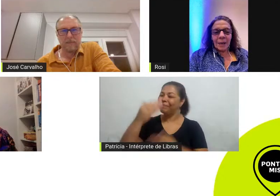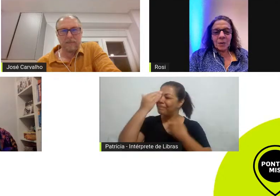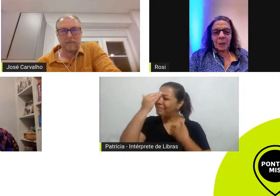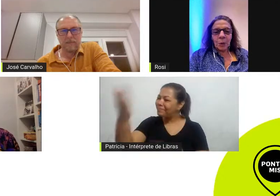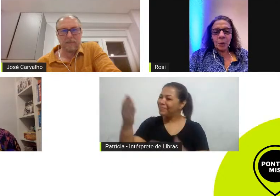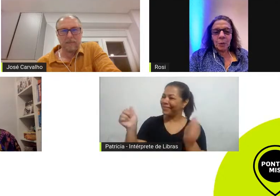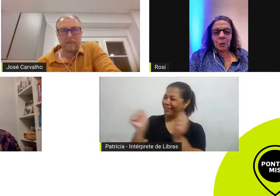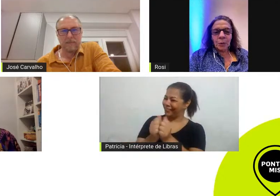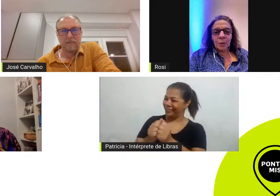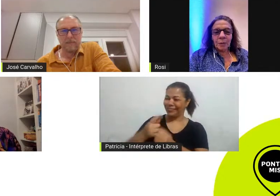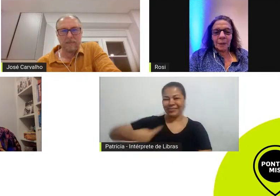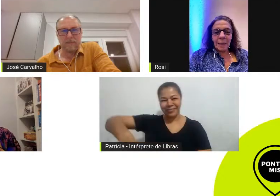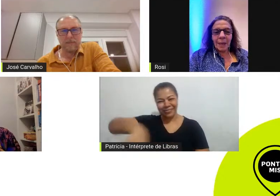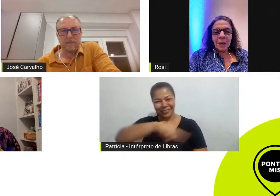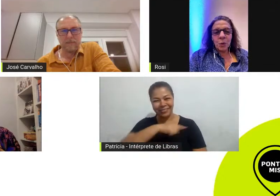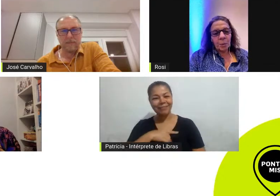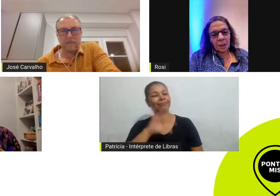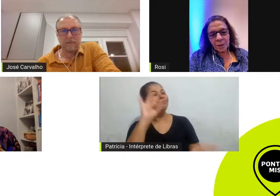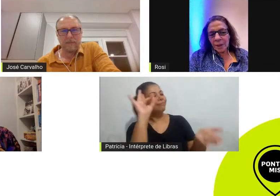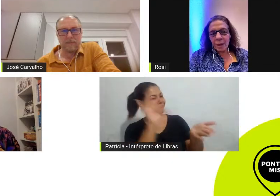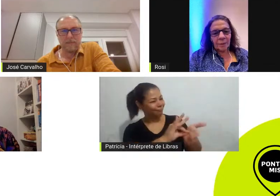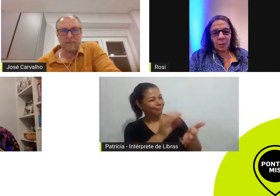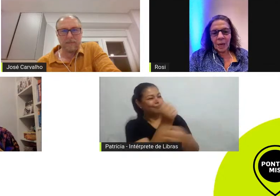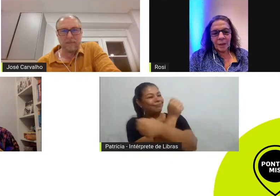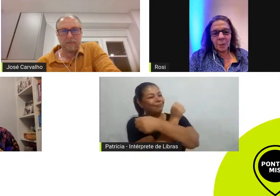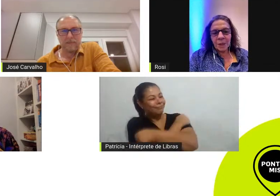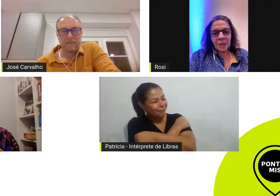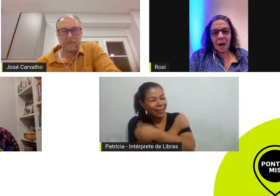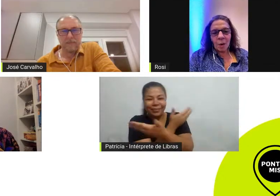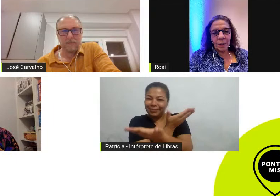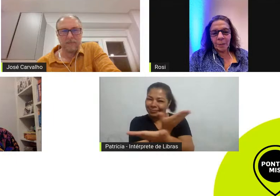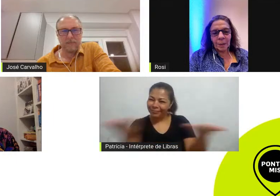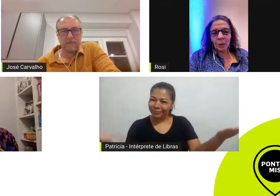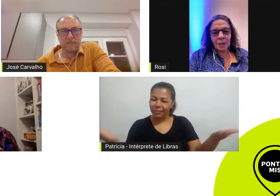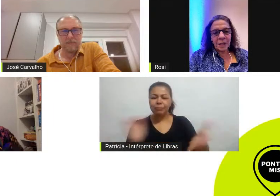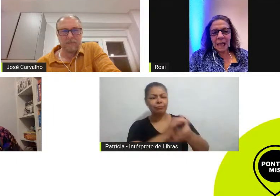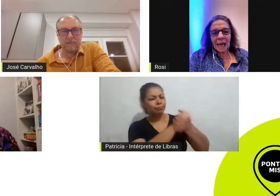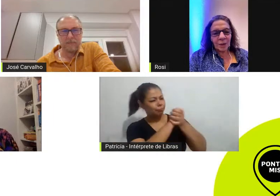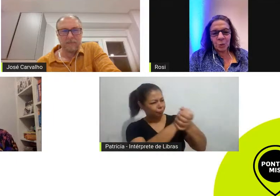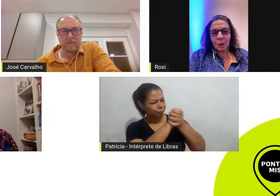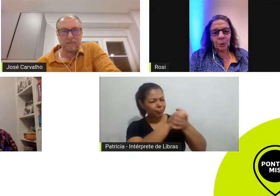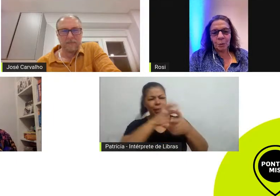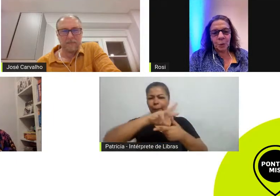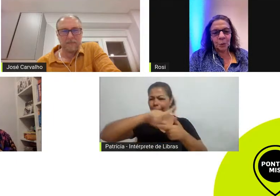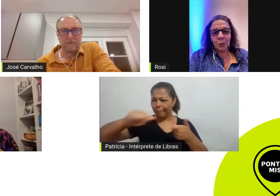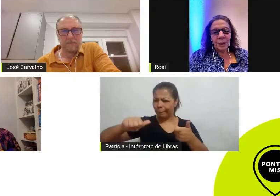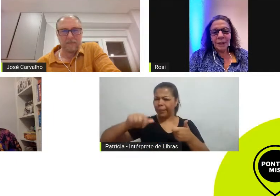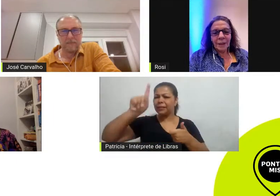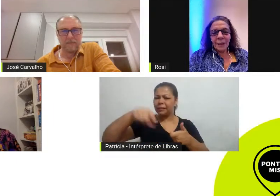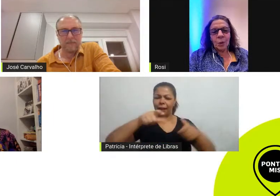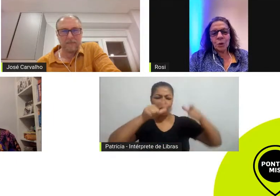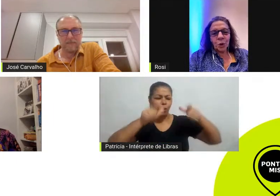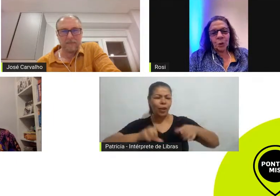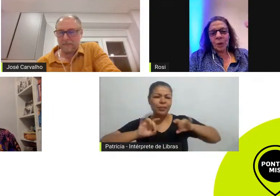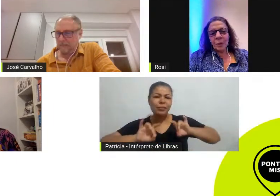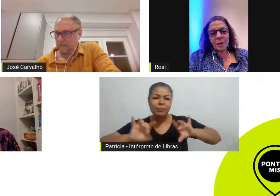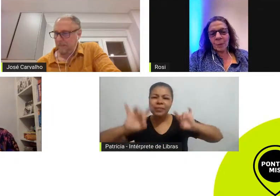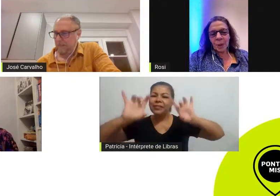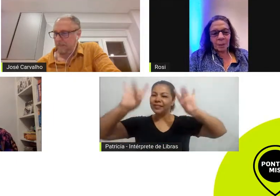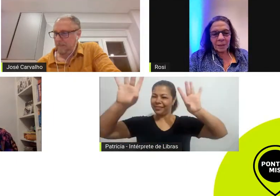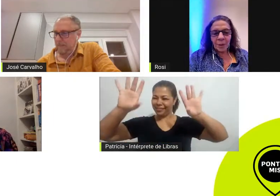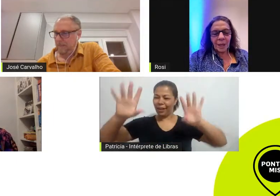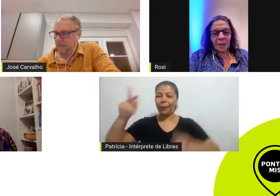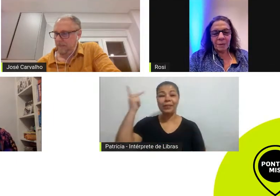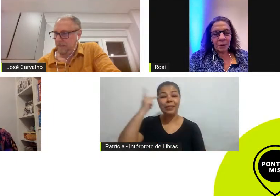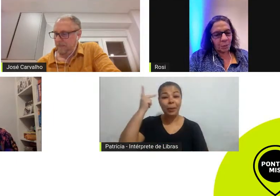um abraço pra todo mundo parabenizo o MIS que é um lugar especial pra toda a cidade pra todo mundo que continue com